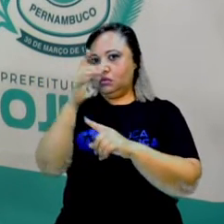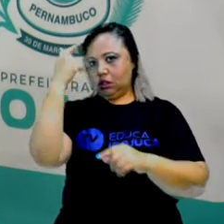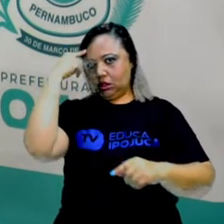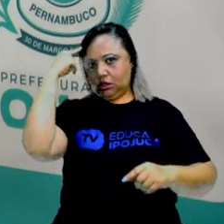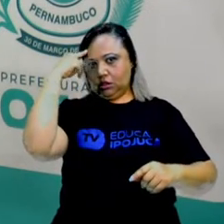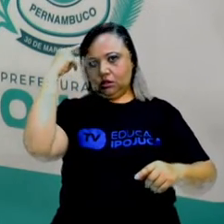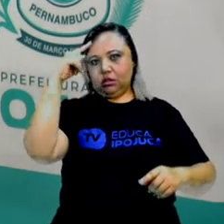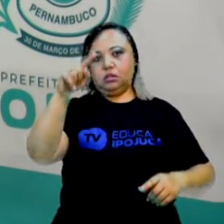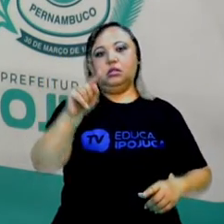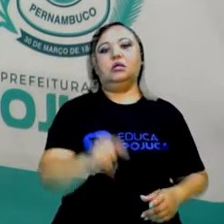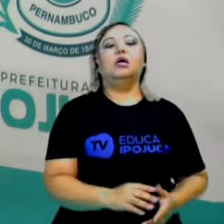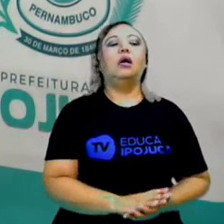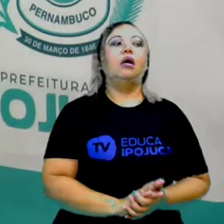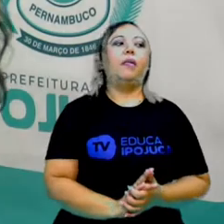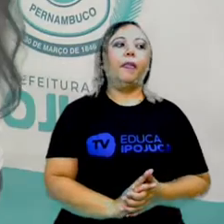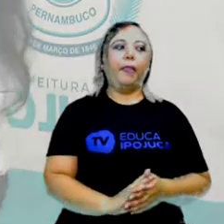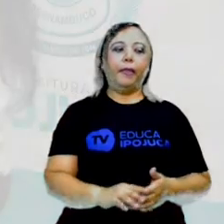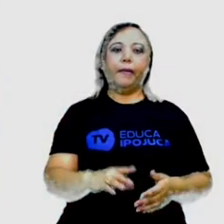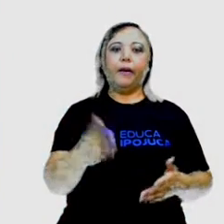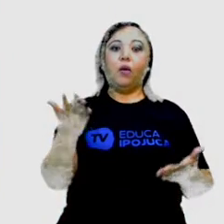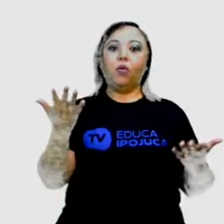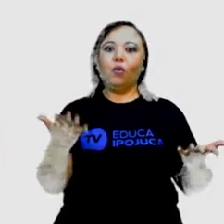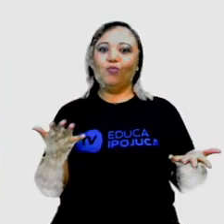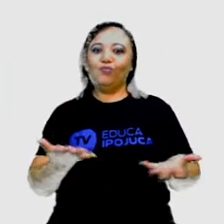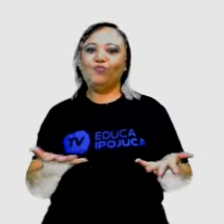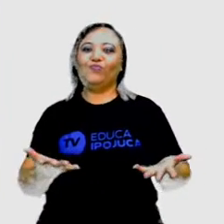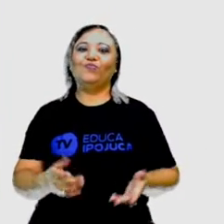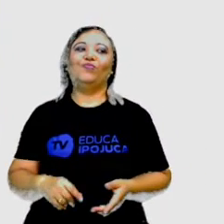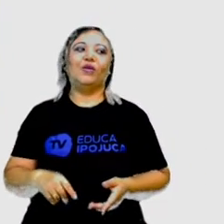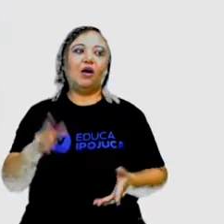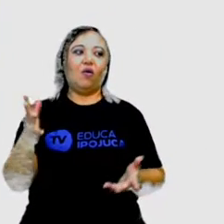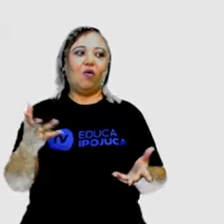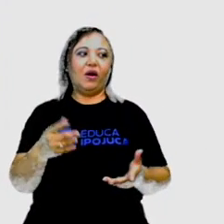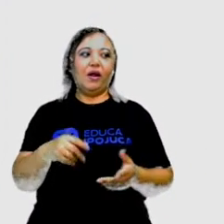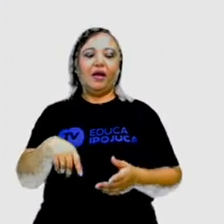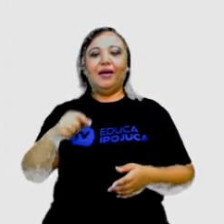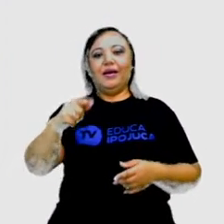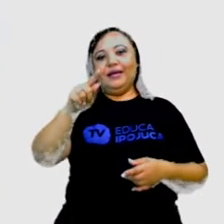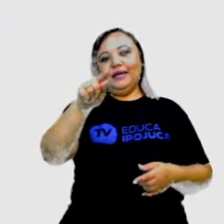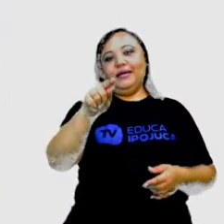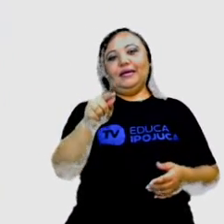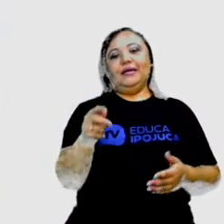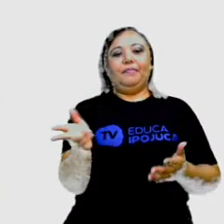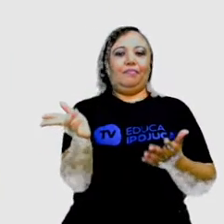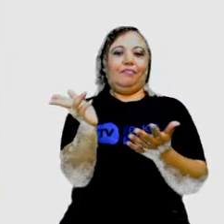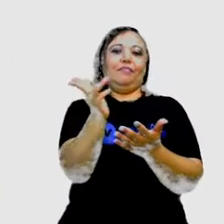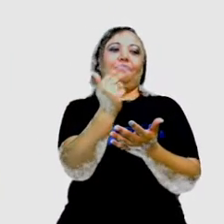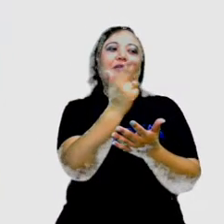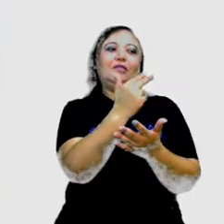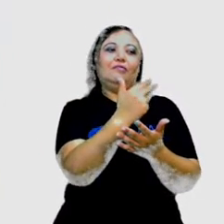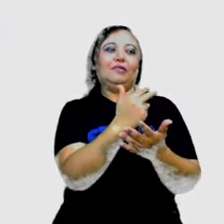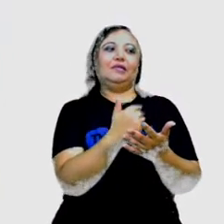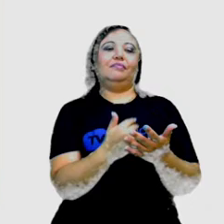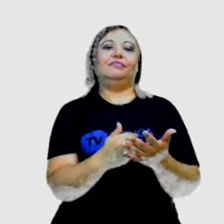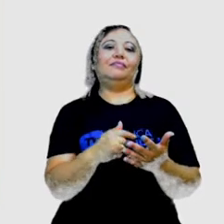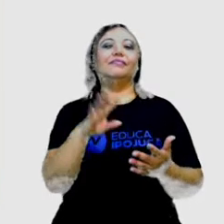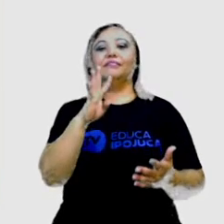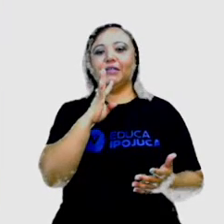com isso. Vamos ver agora uma criação mais moderna, não é? Olha, essa pintura aqui do lado.